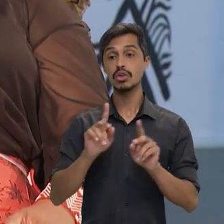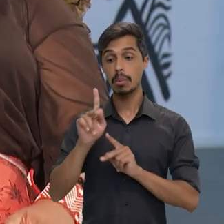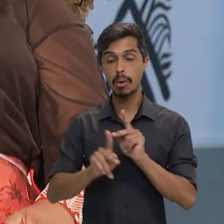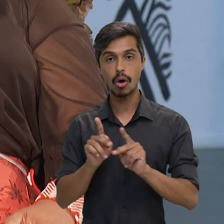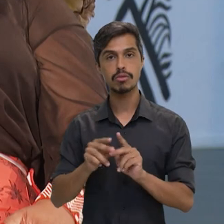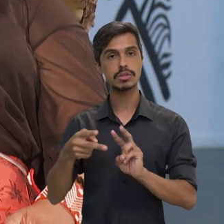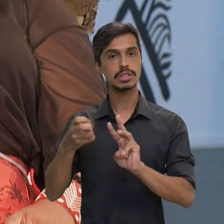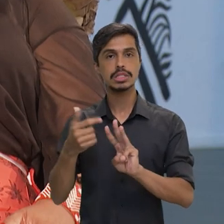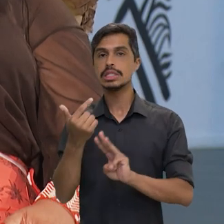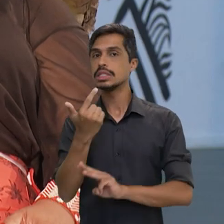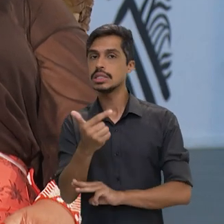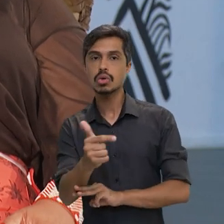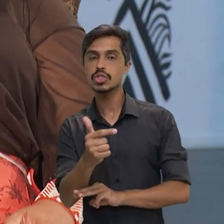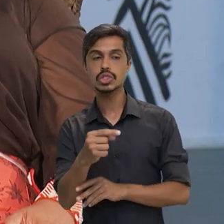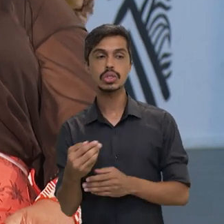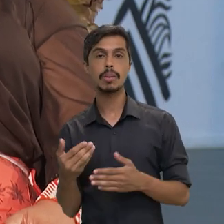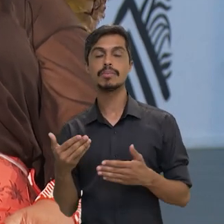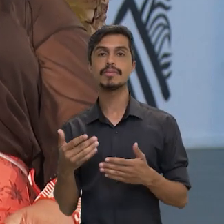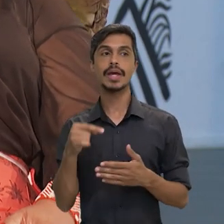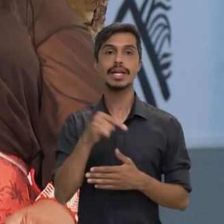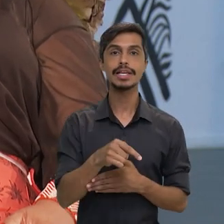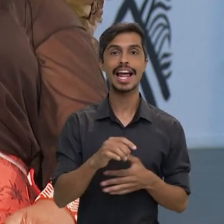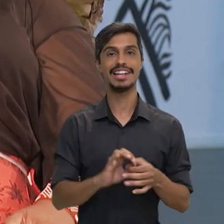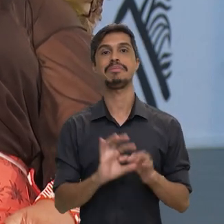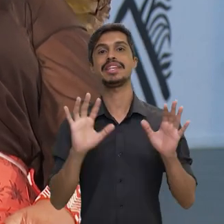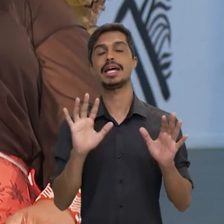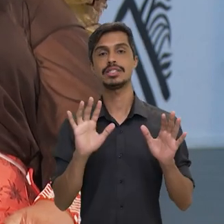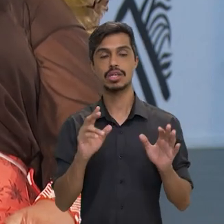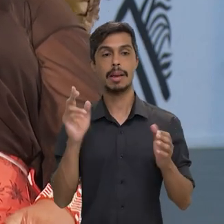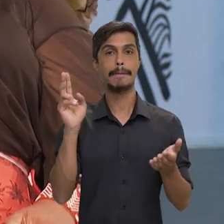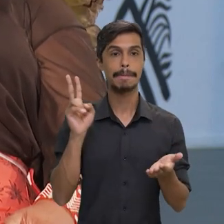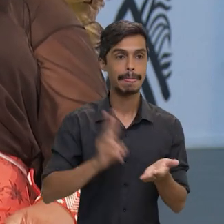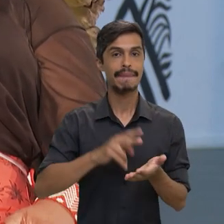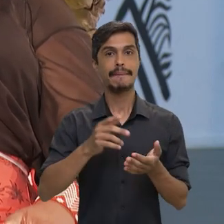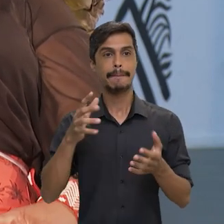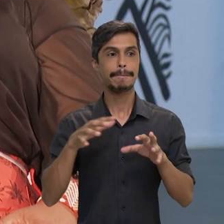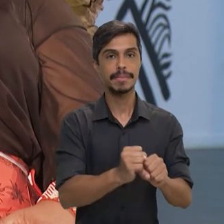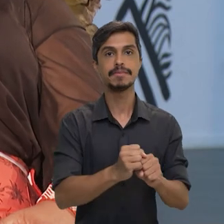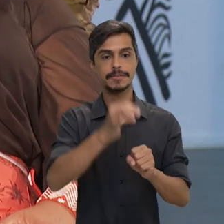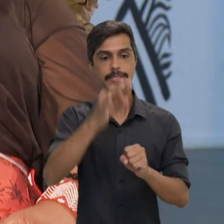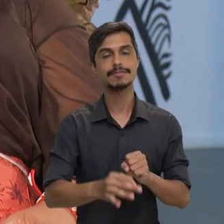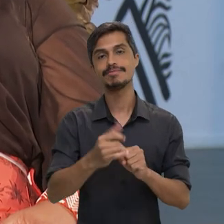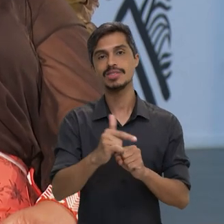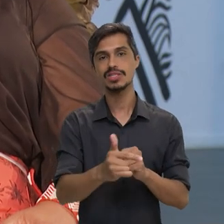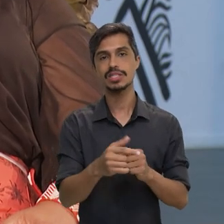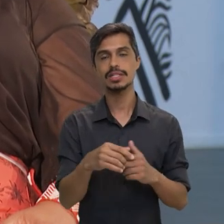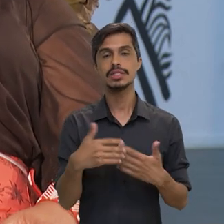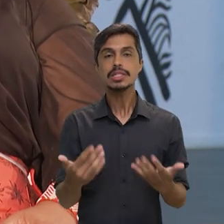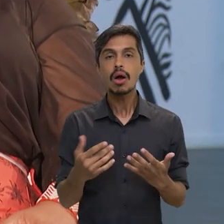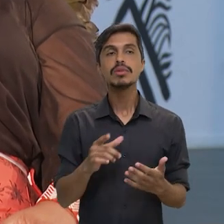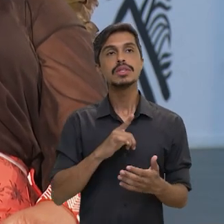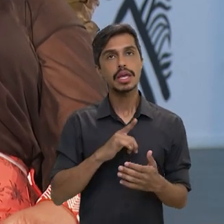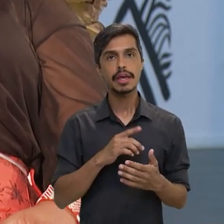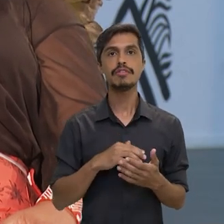indígenas ainda não tinham ali, né? A liberdade, posse plena dessa terra. E